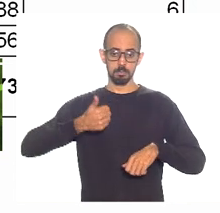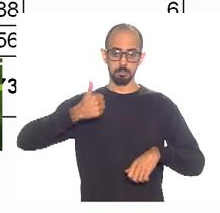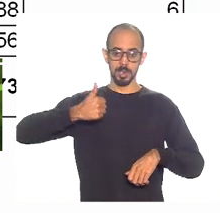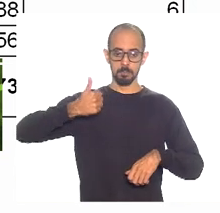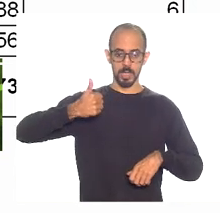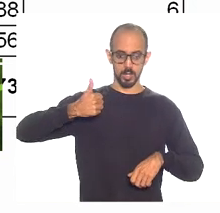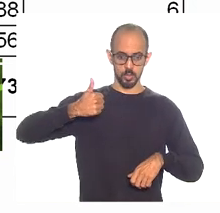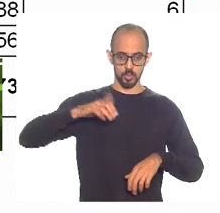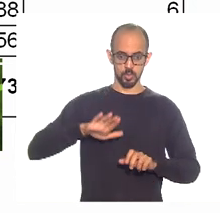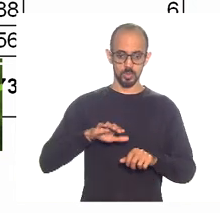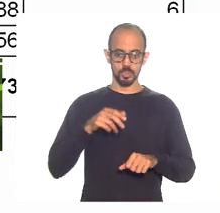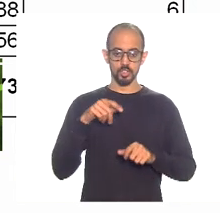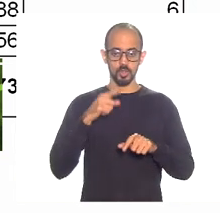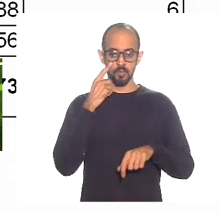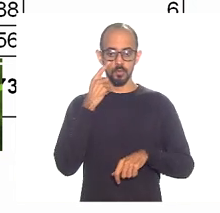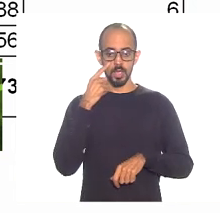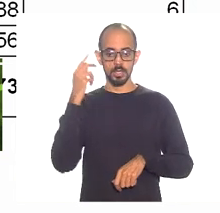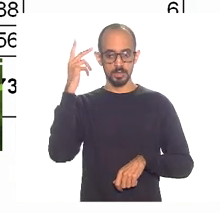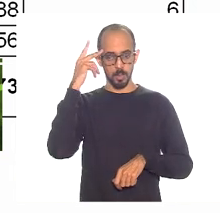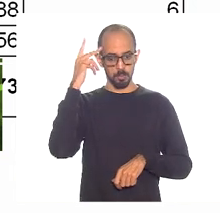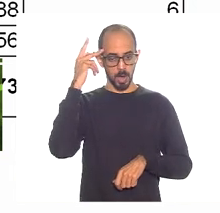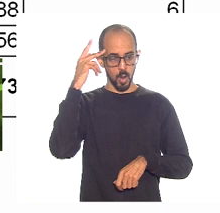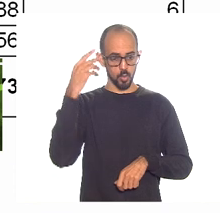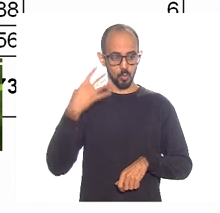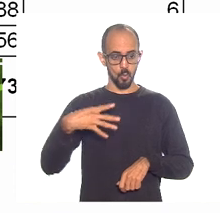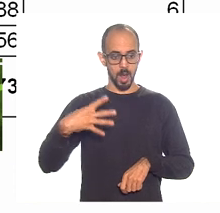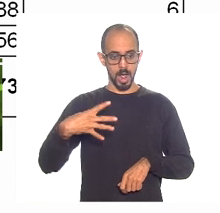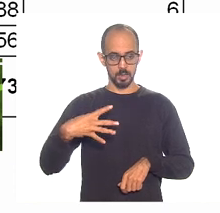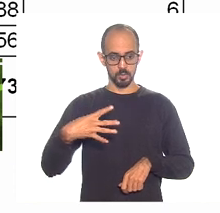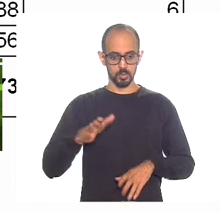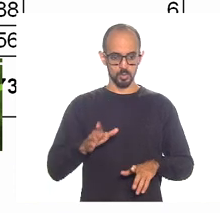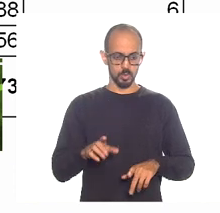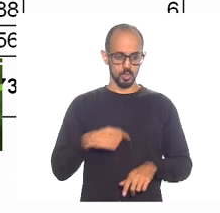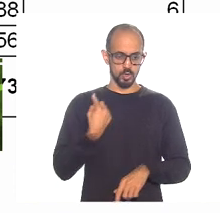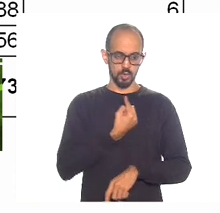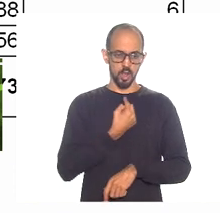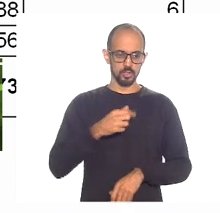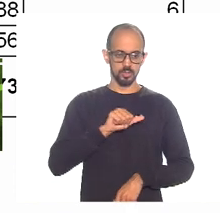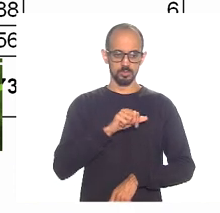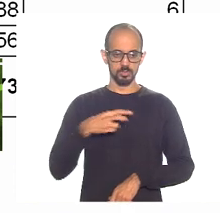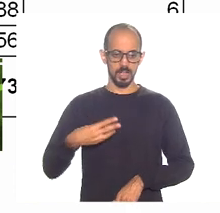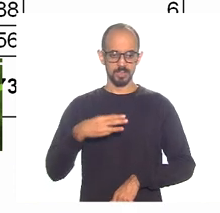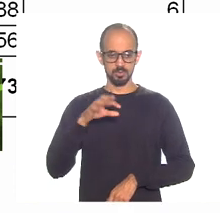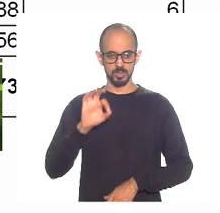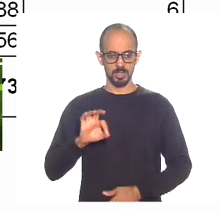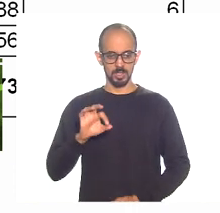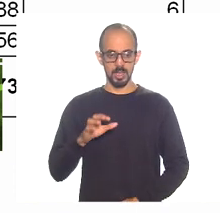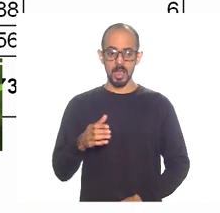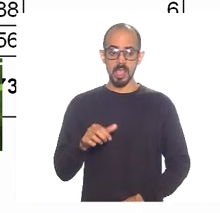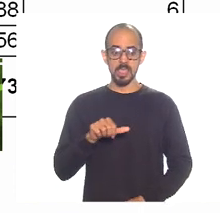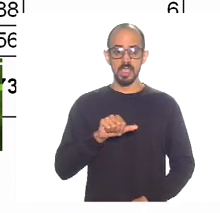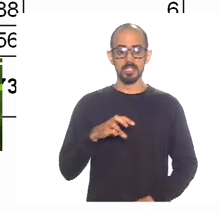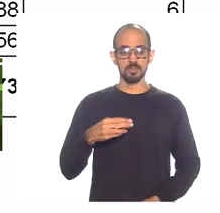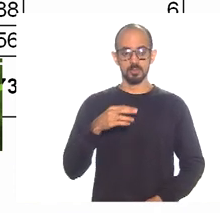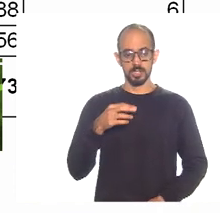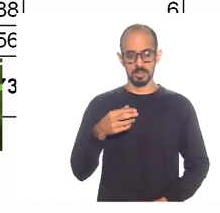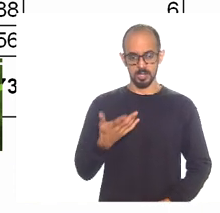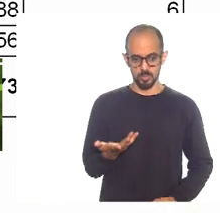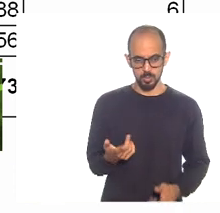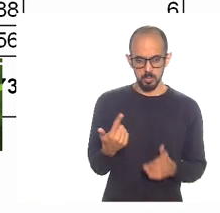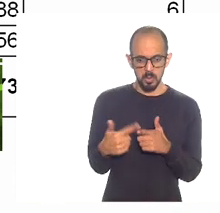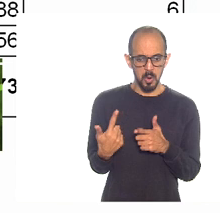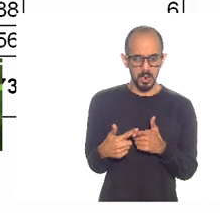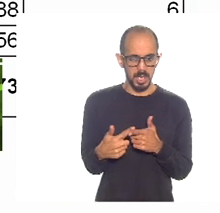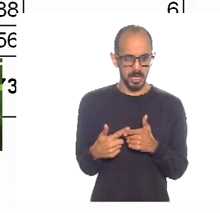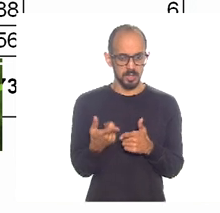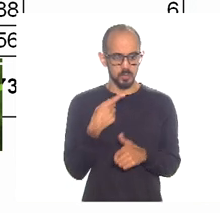São Paulo em quarto, quer dizer, Minas Gerais, aqui em nono, nós somos o 13º, né? Então, a gente tem, quer dizer, aí por quê? Por